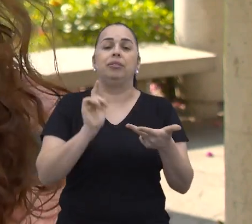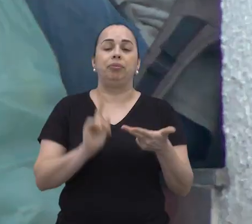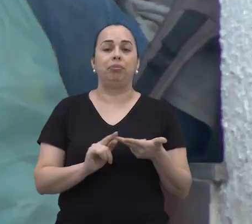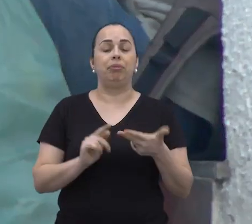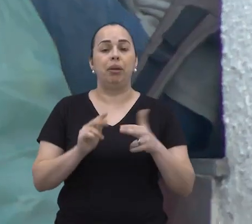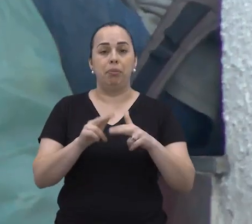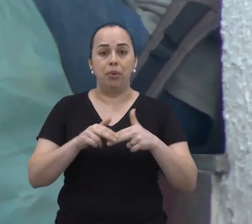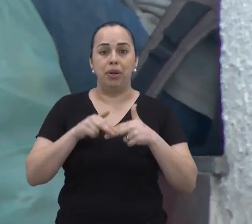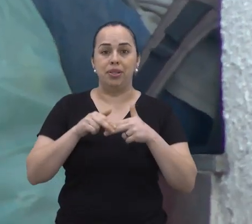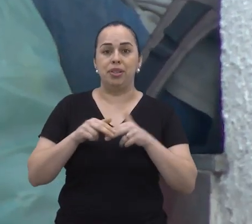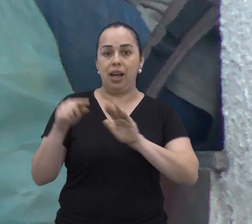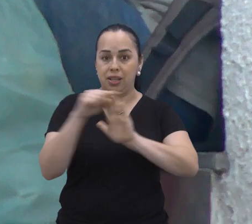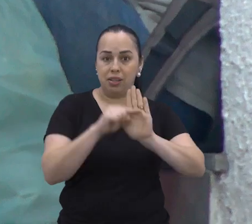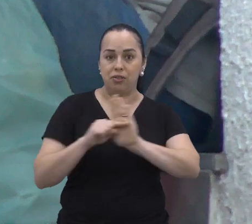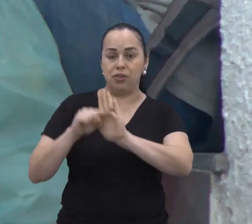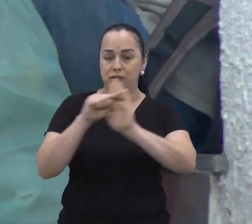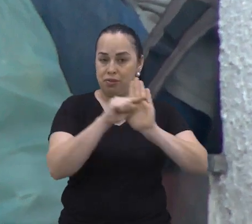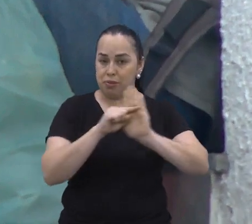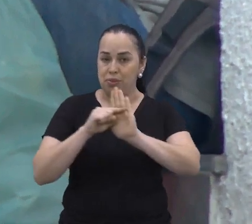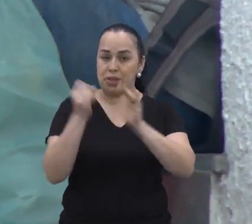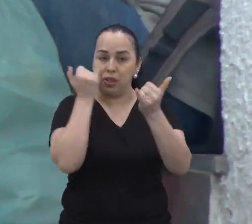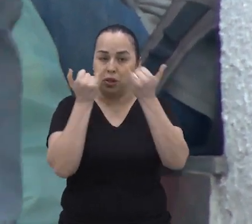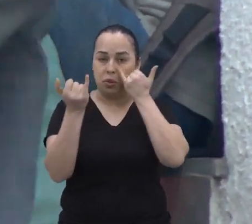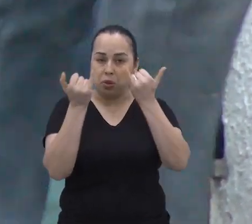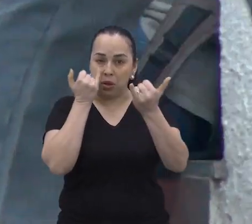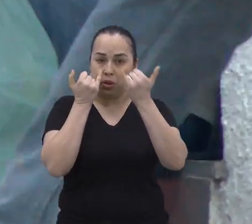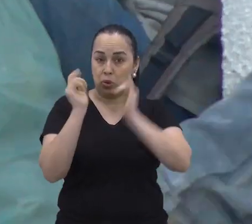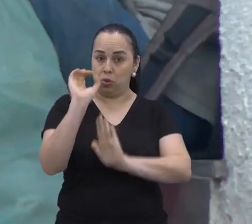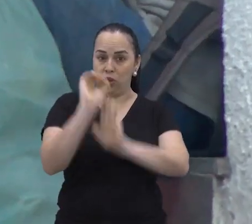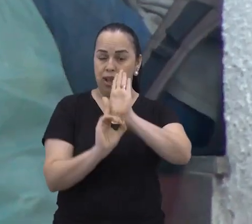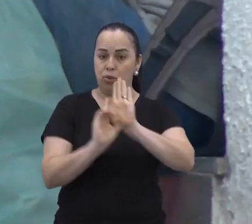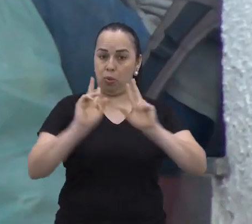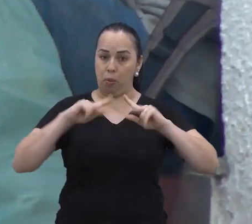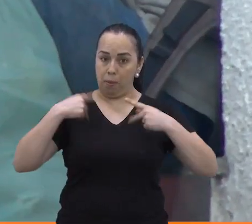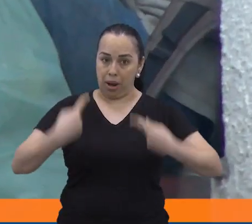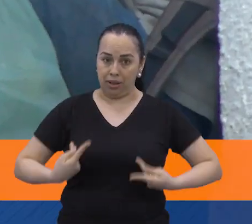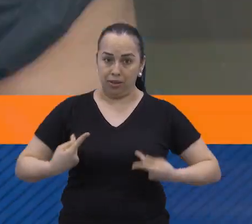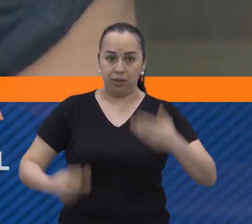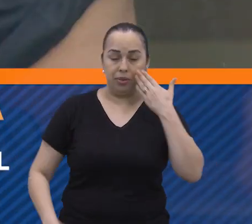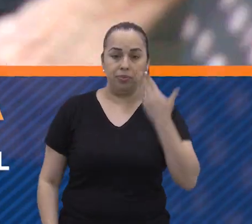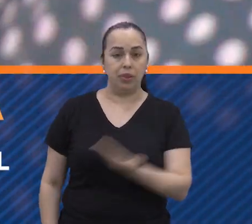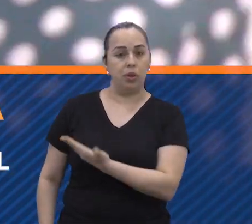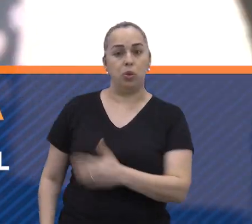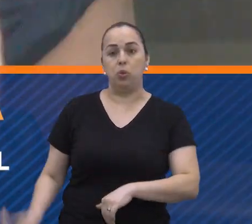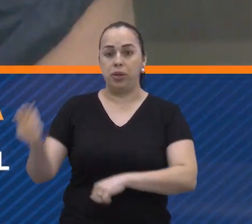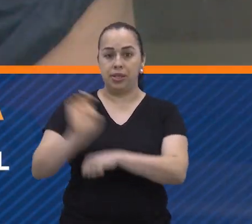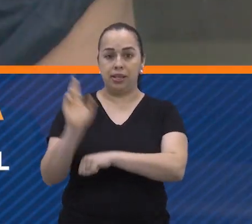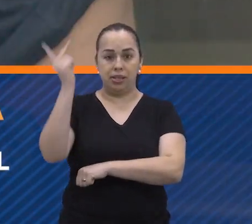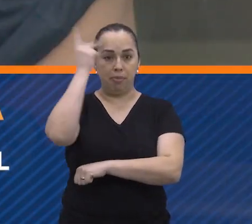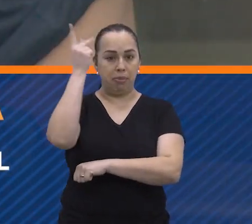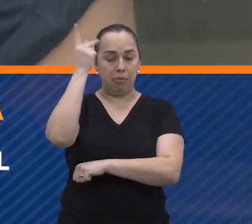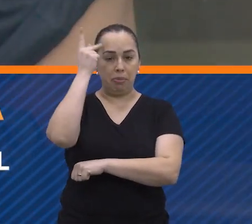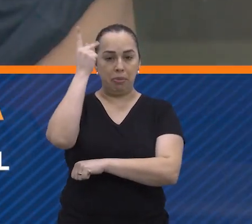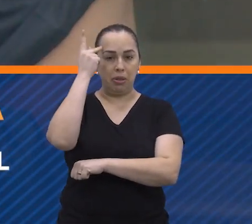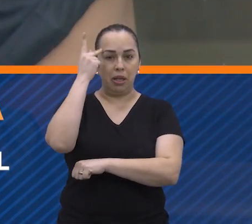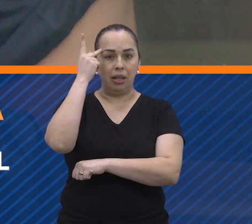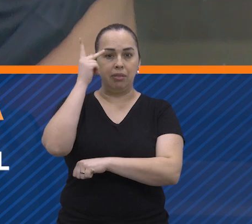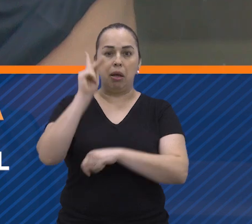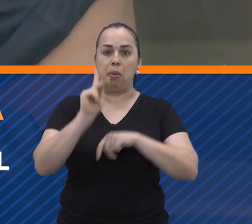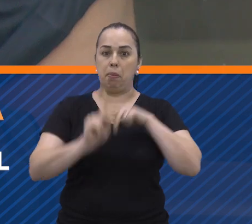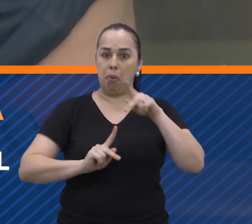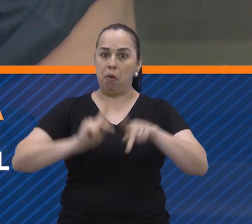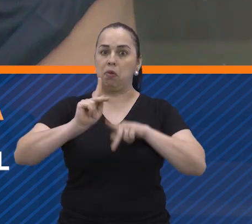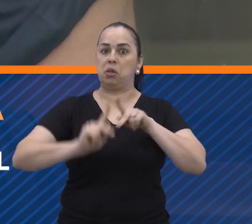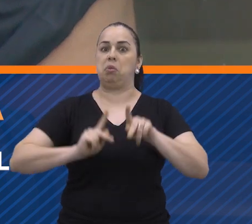De acordo com os dados do Observatório Nacional de Direitos Humanos, o estado de São Paulo concentra a maior